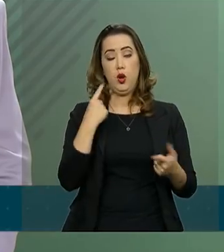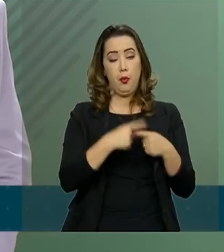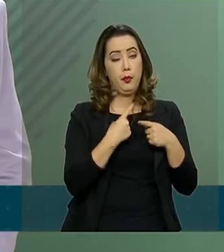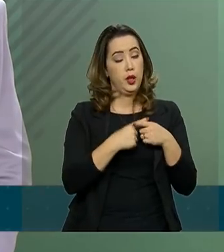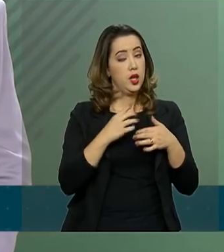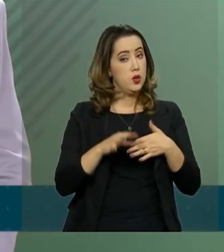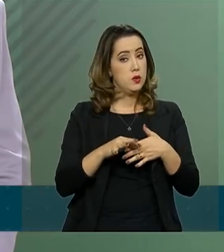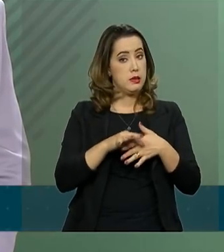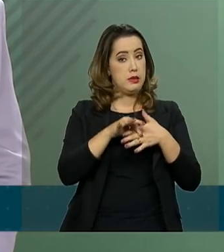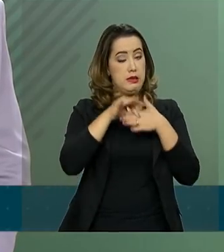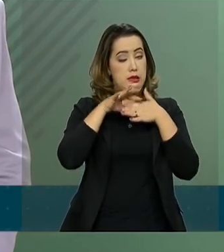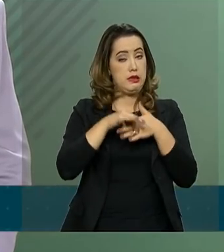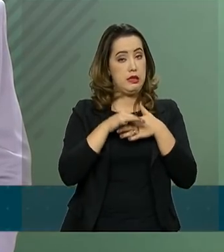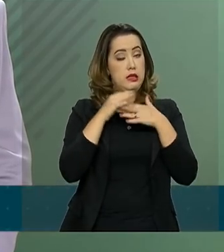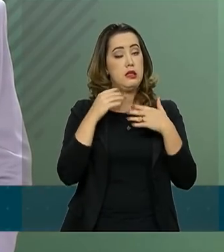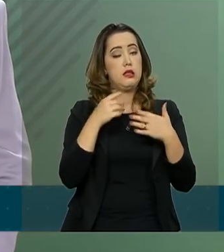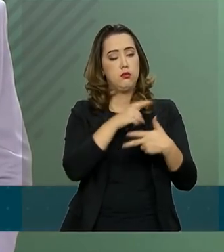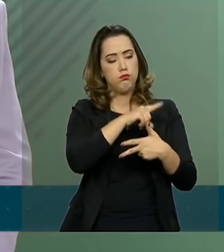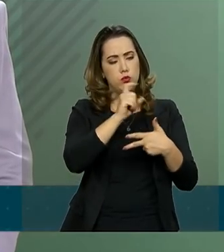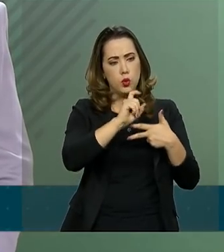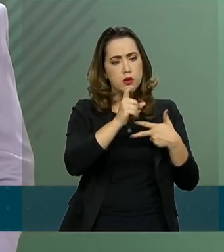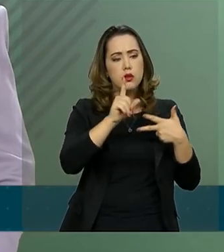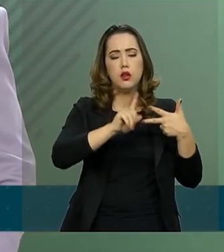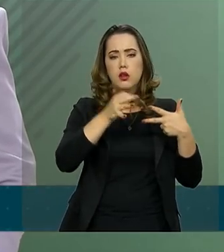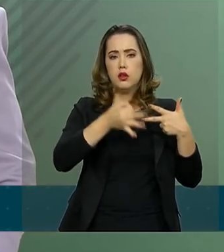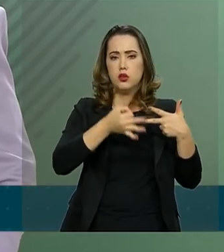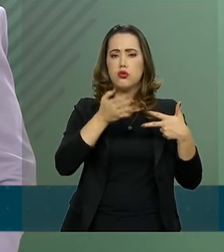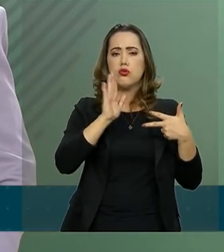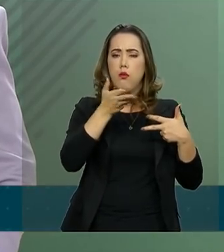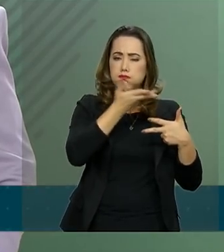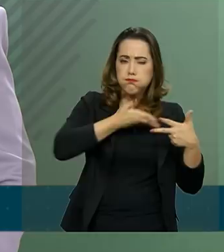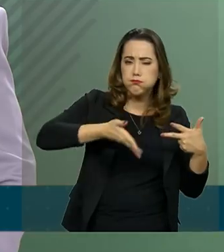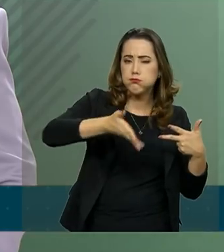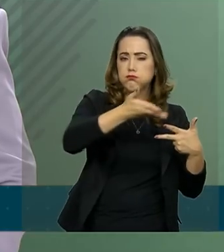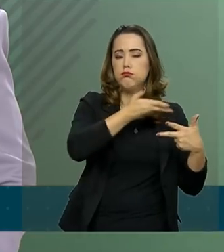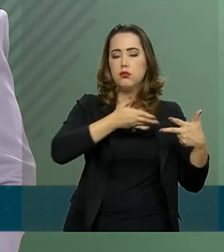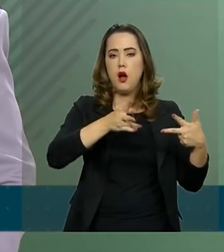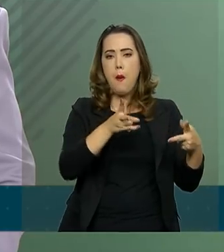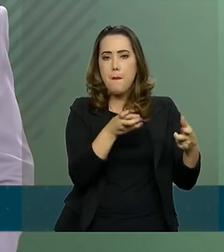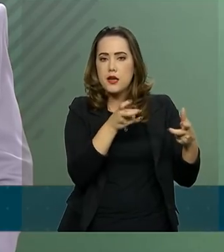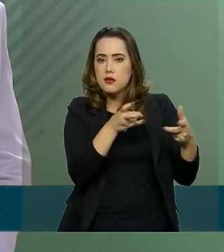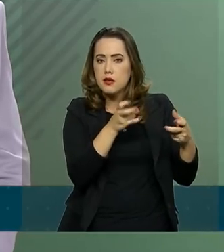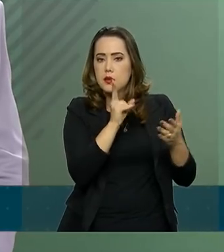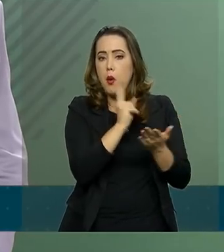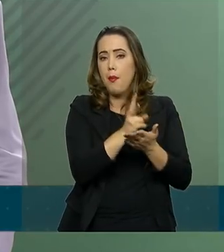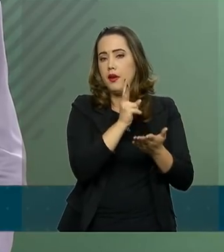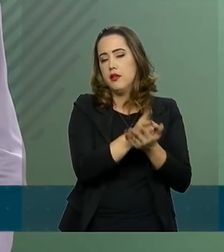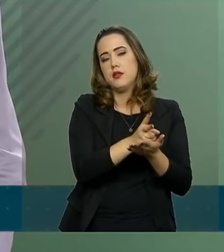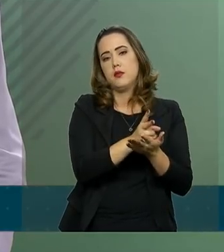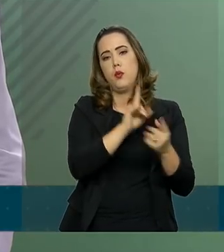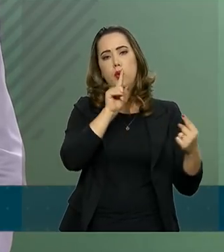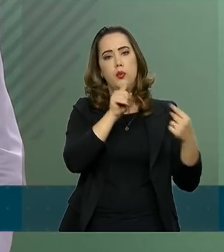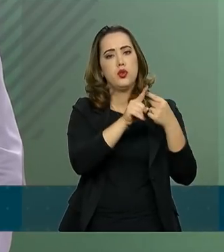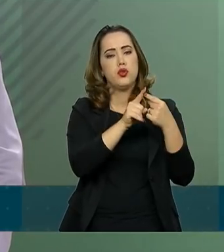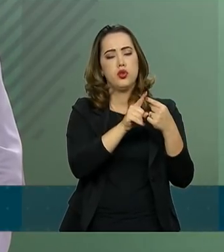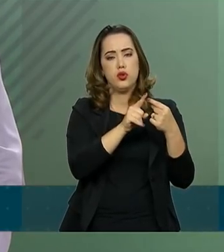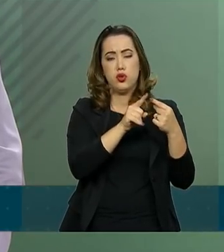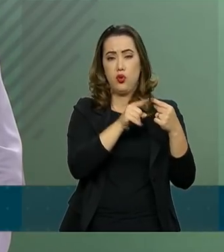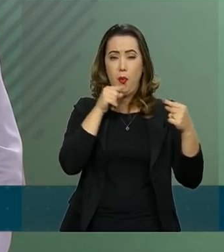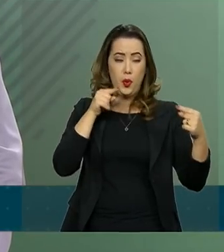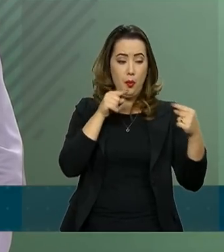conversado, têm trocado ideias e têm alinhado as percepções para o atingimento dos objetivos,